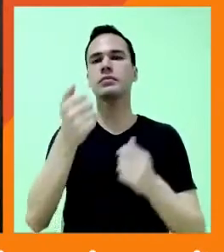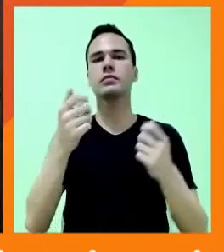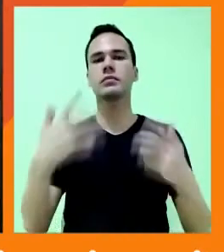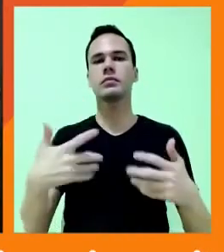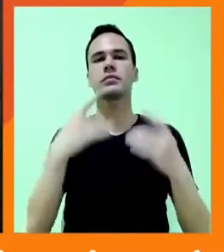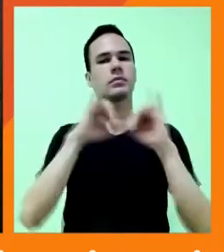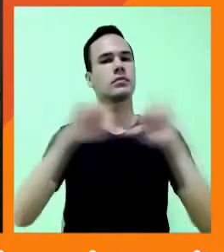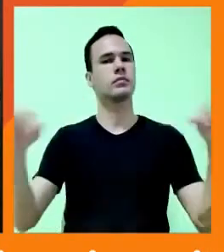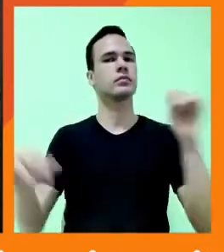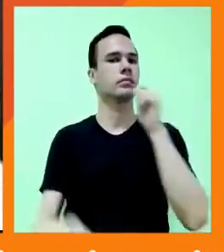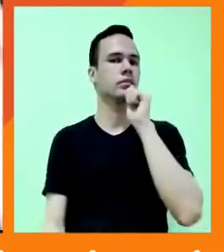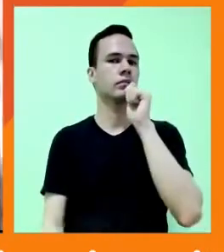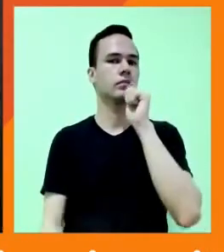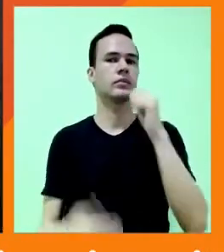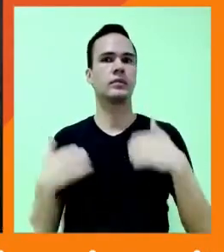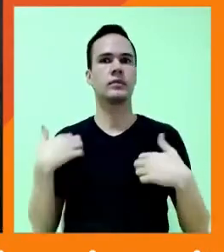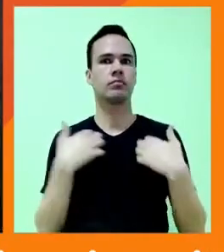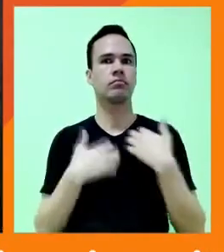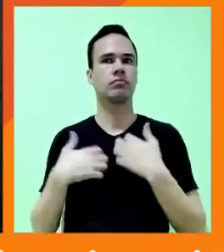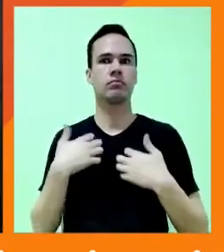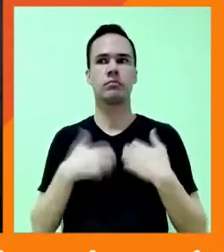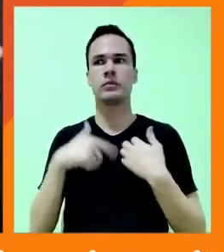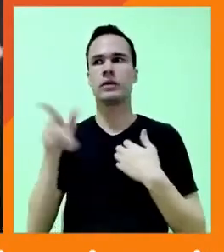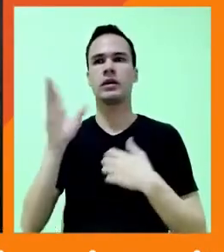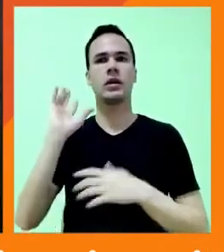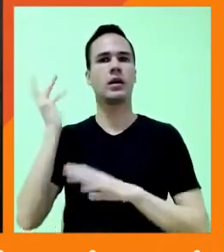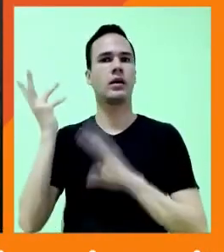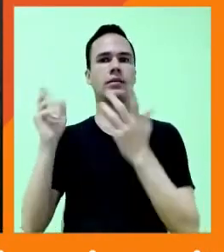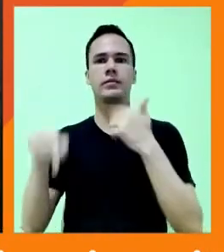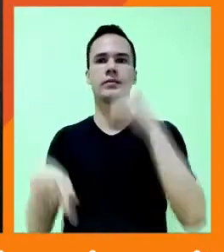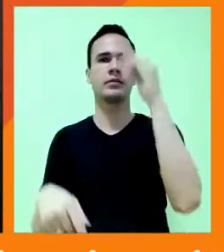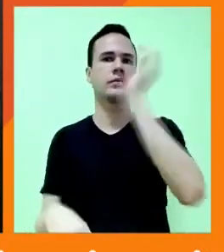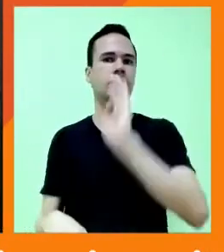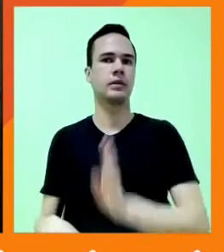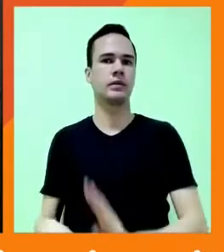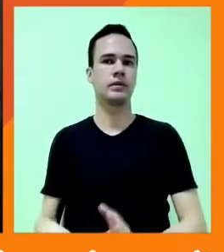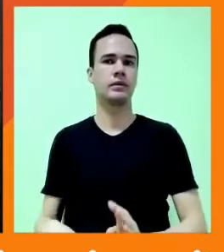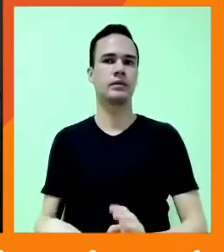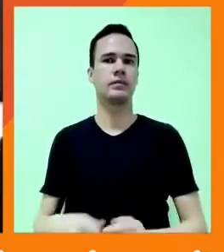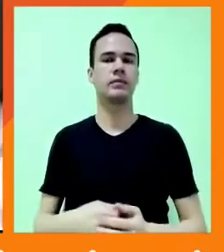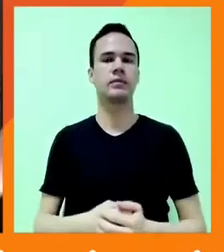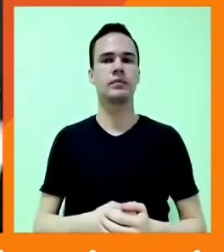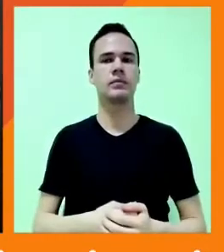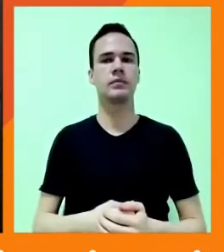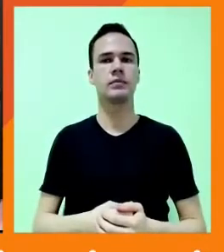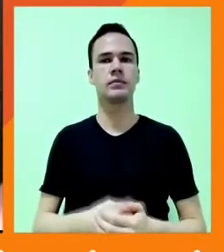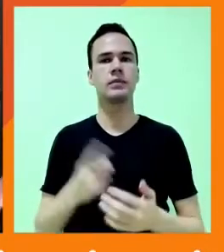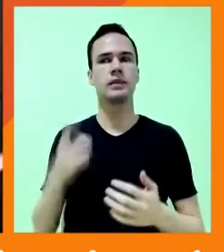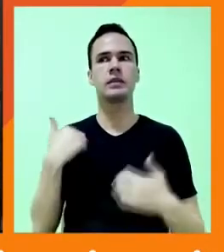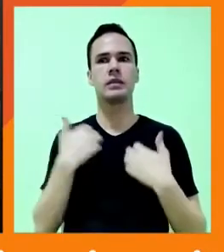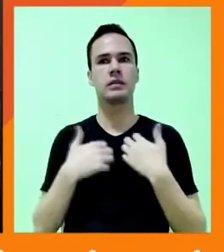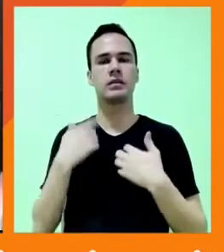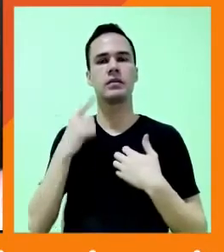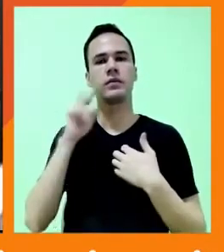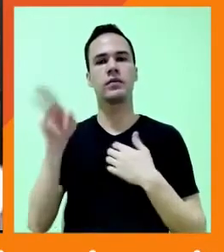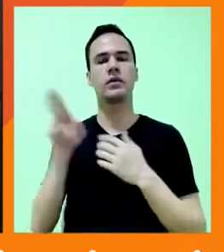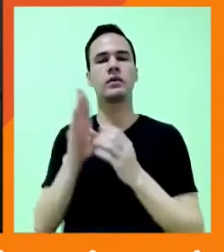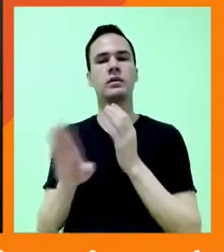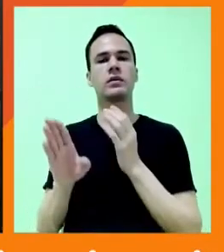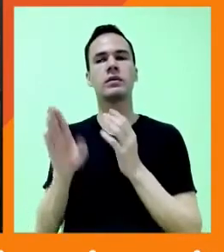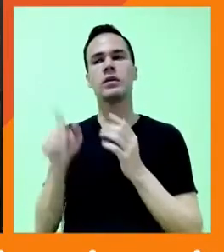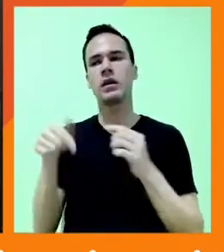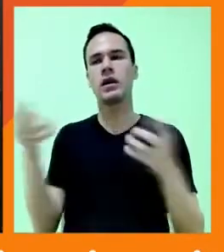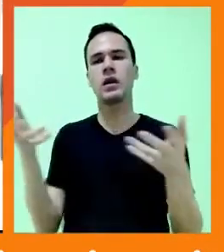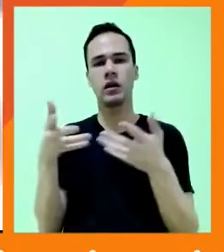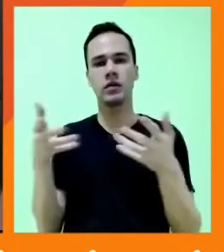Que desespero que dá acompanhar tudo o que acontece no Brasil e no mundo. E que desespero também perceber que a gente vive um momento de